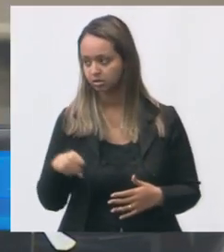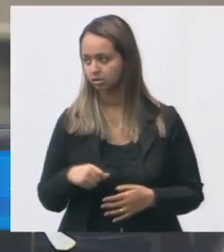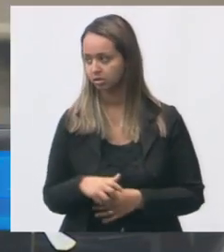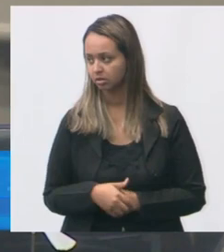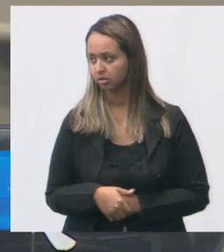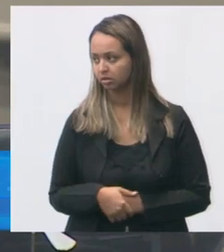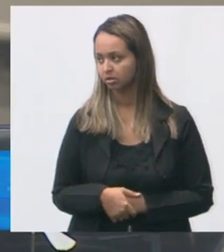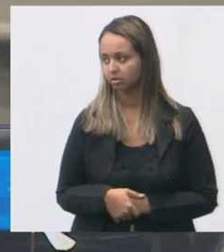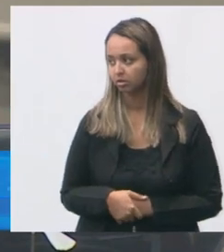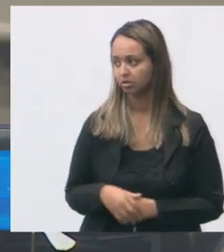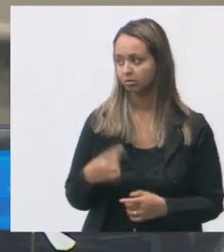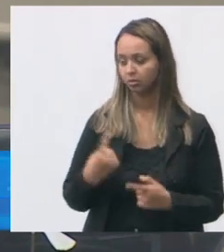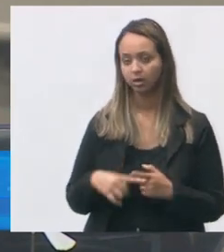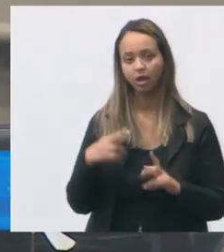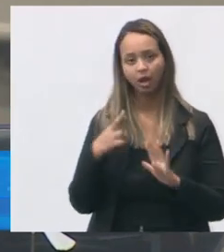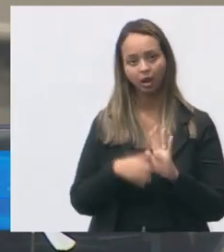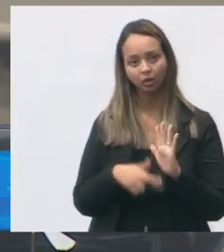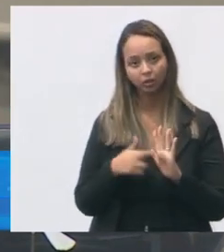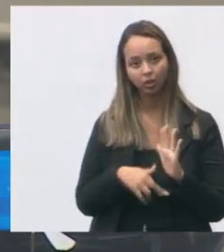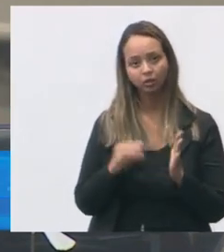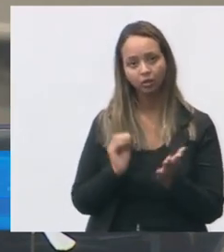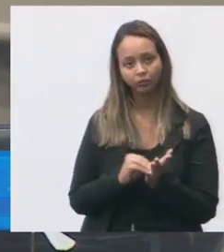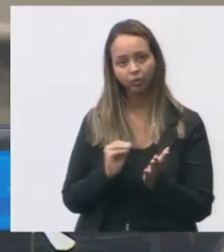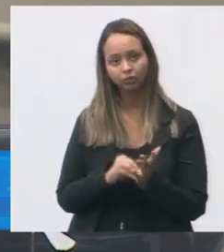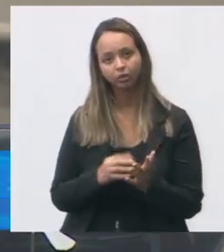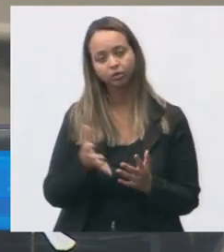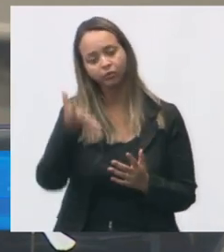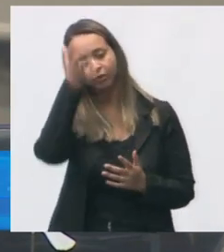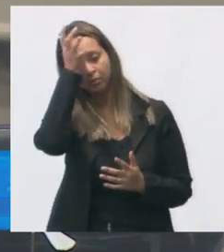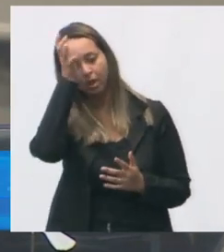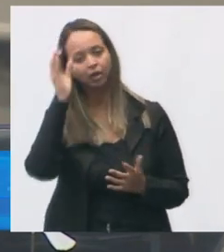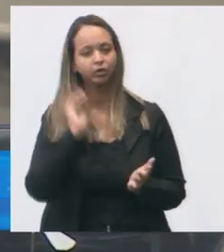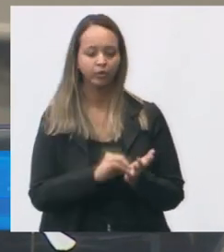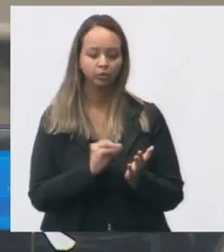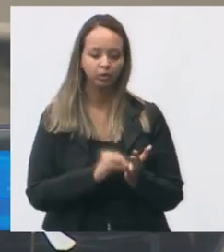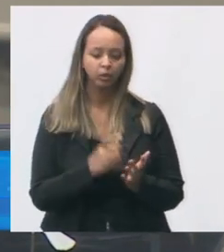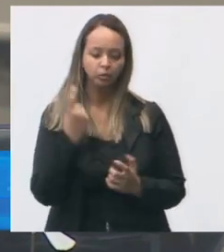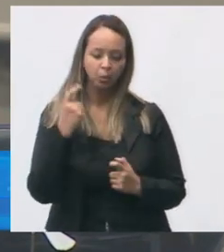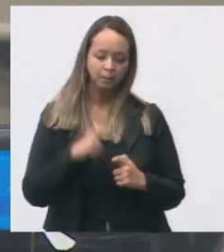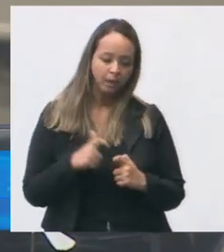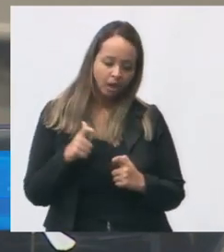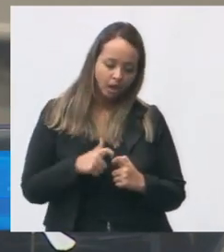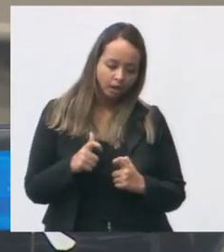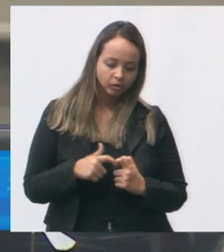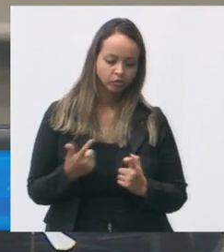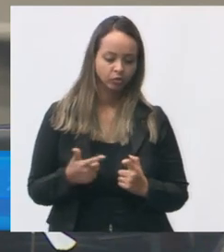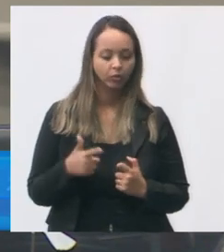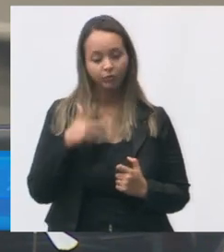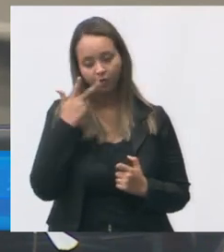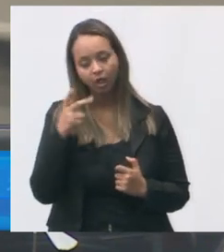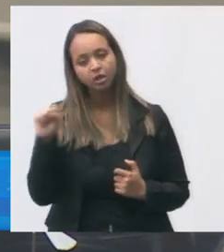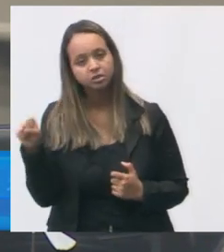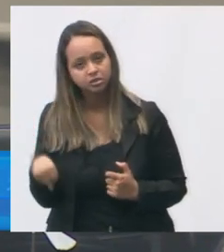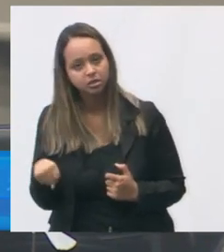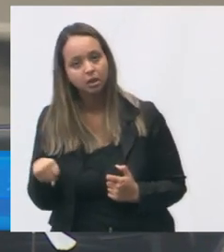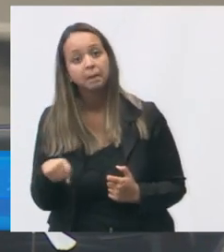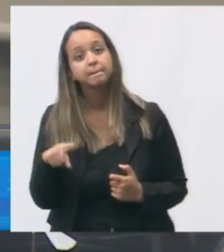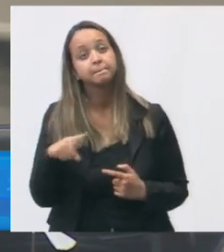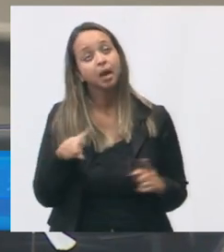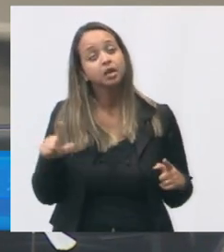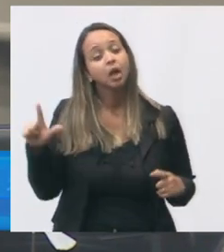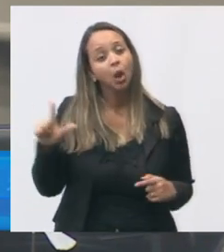nos relatórios falam está faltando um enfermeiro está faltando um médico está faltando a gente passou é lógico que a informação